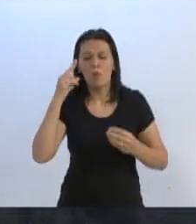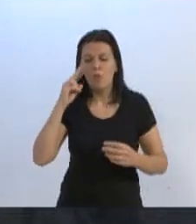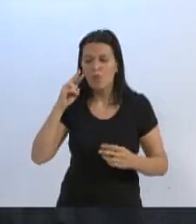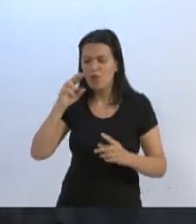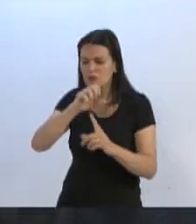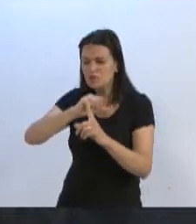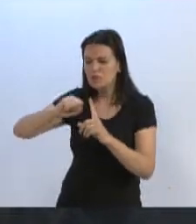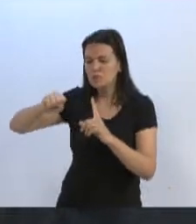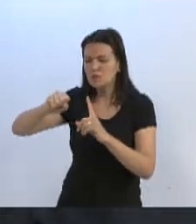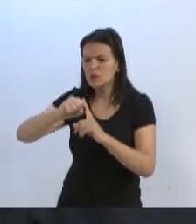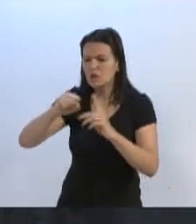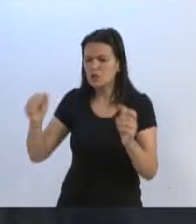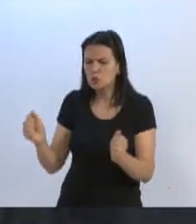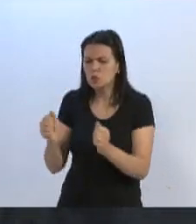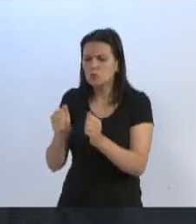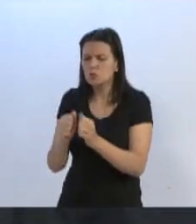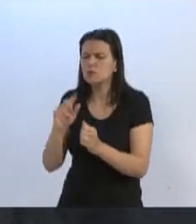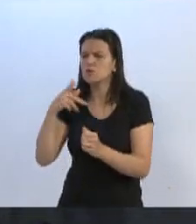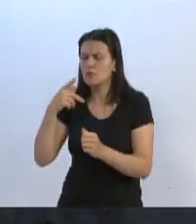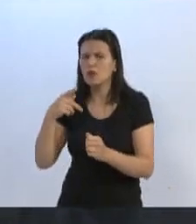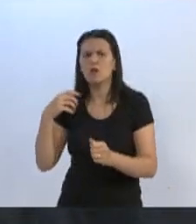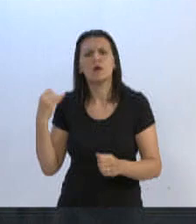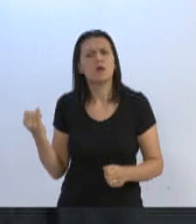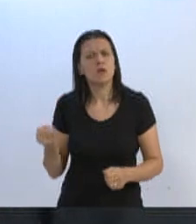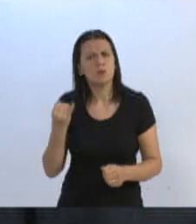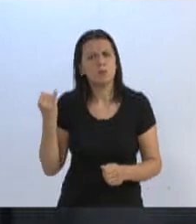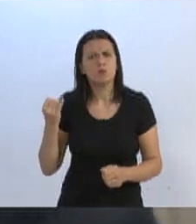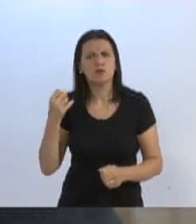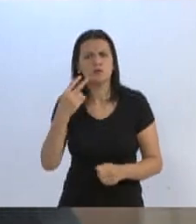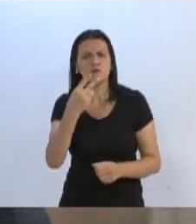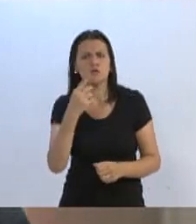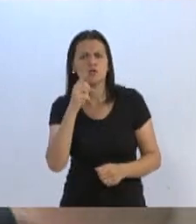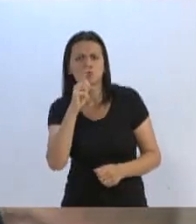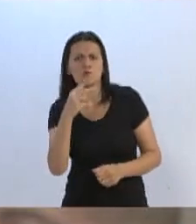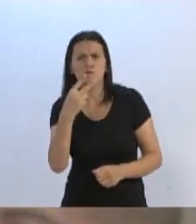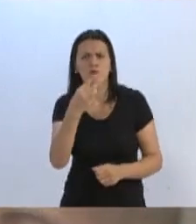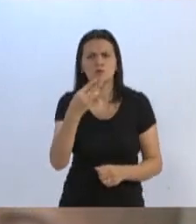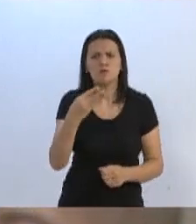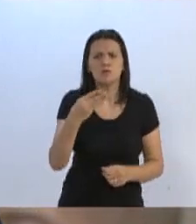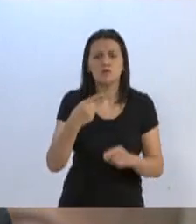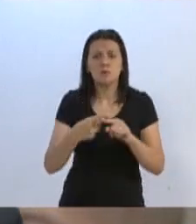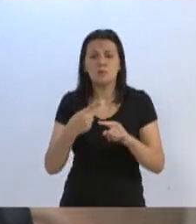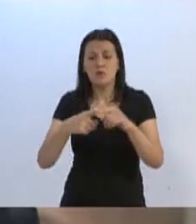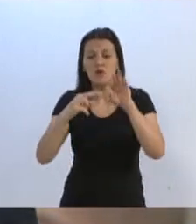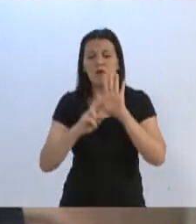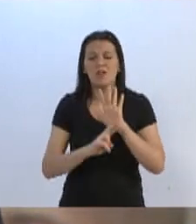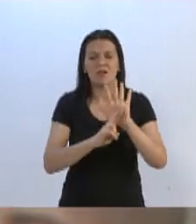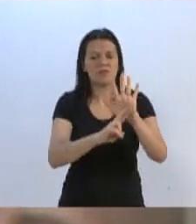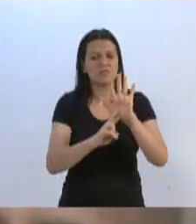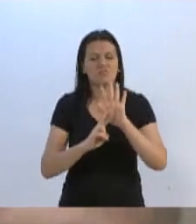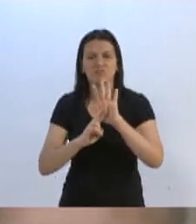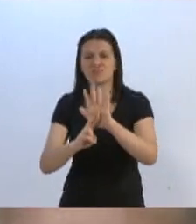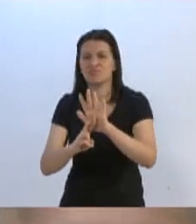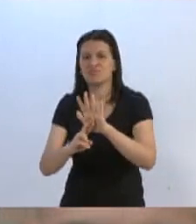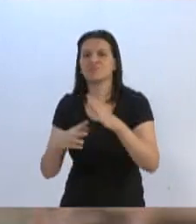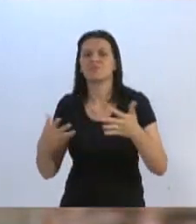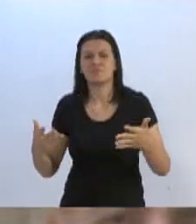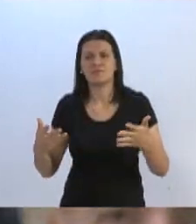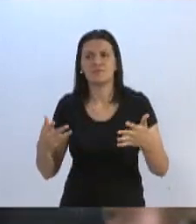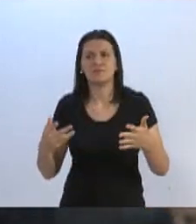dizer, não, realmente é muito mais importante 21, 23, pela representatividade, pela